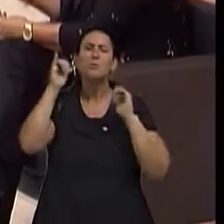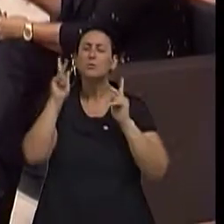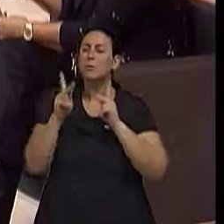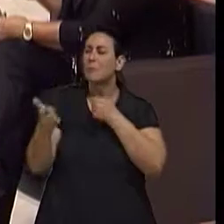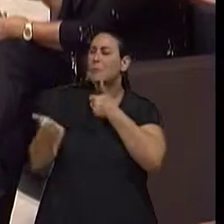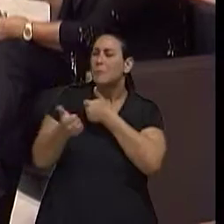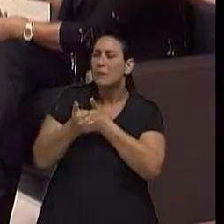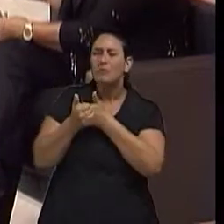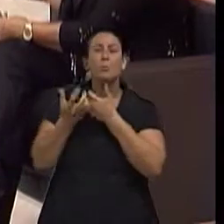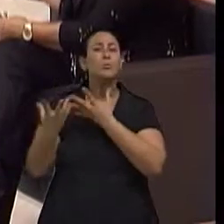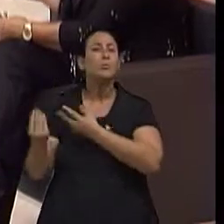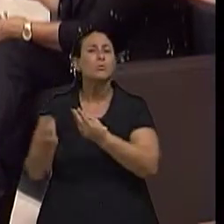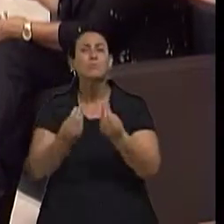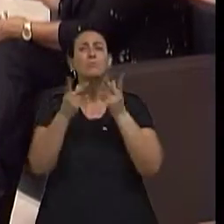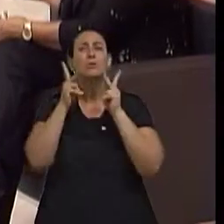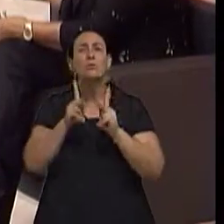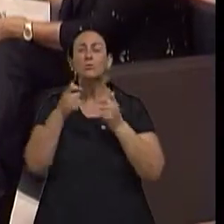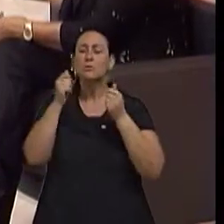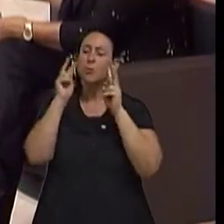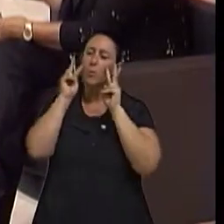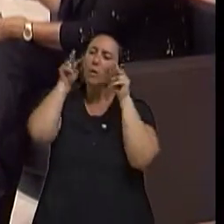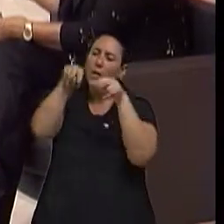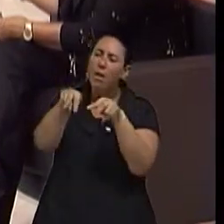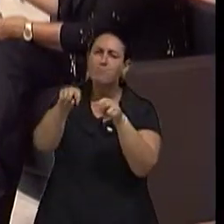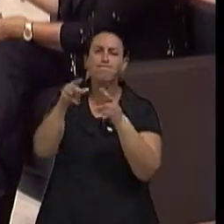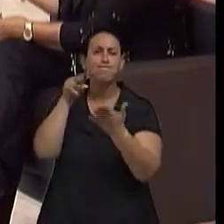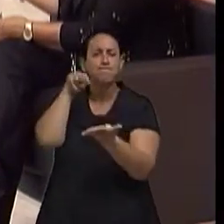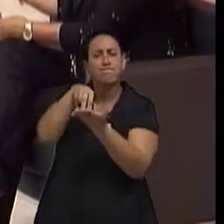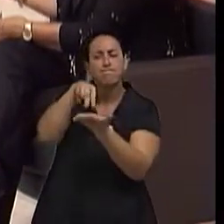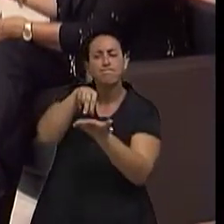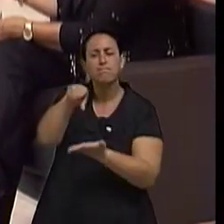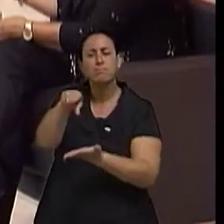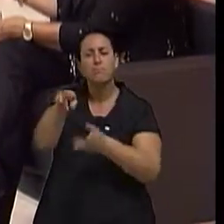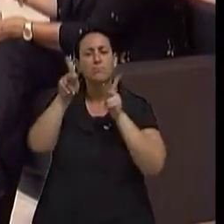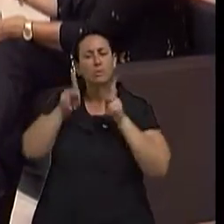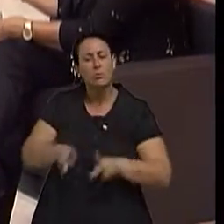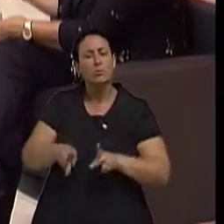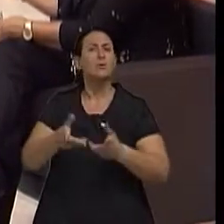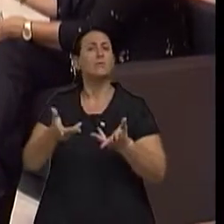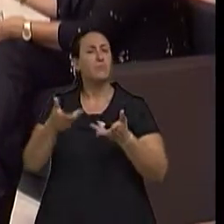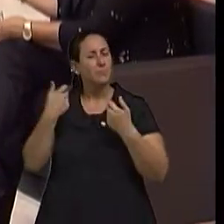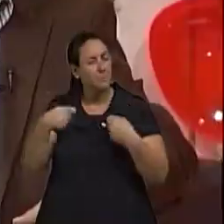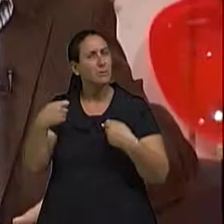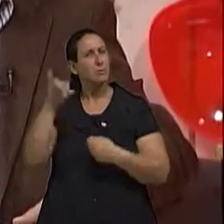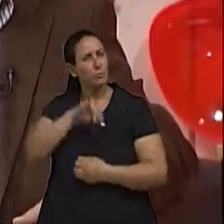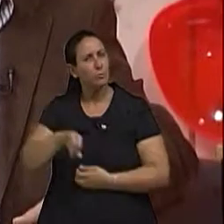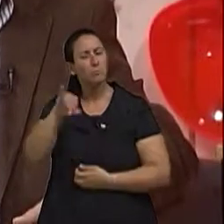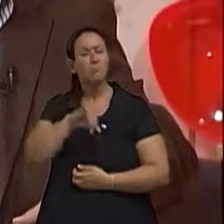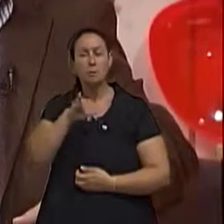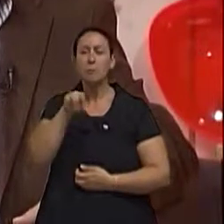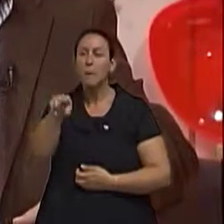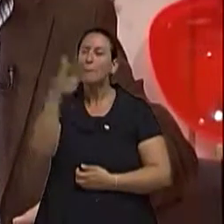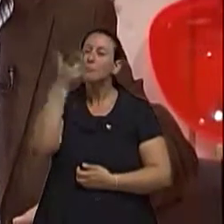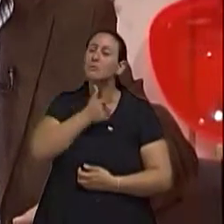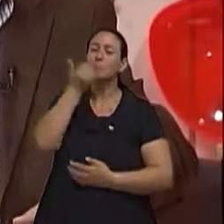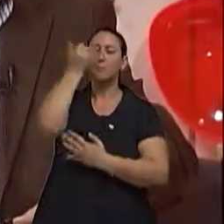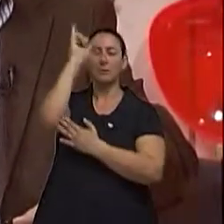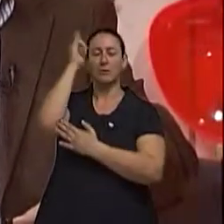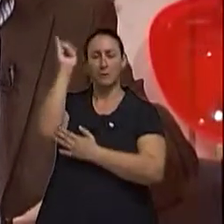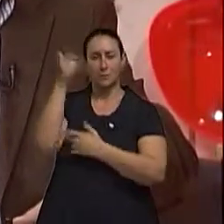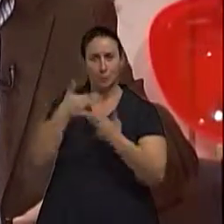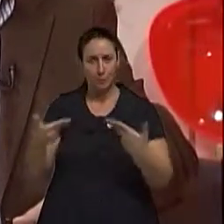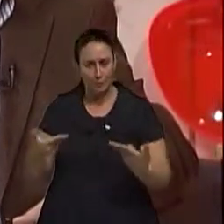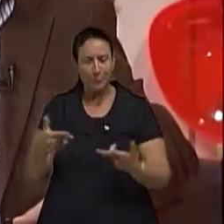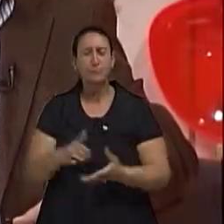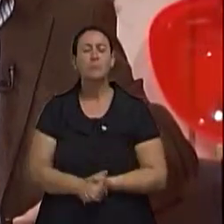próximo, esse olhar mais atento para determinadas situações é fundamental para a prevenção, né, doutor? É verdade.